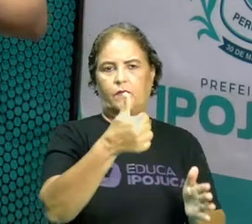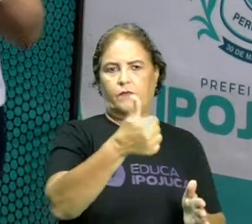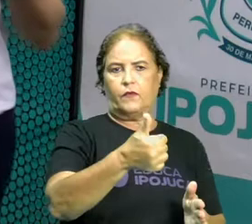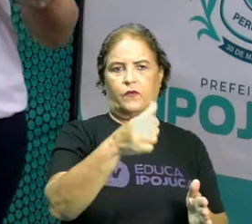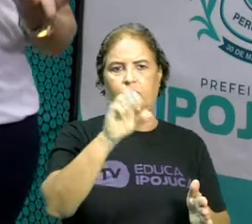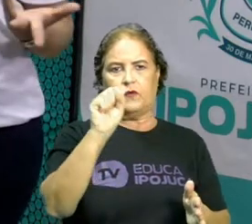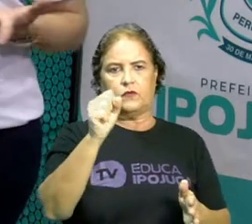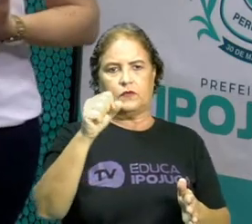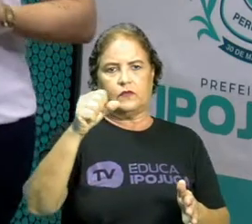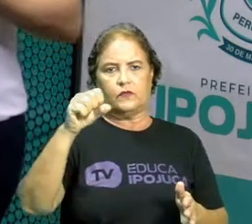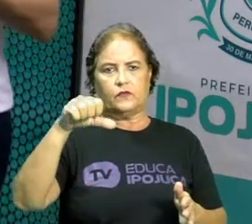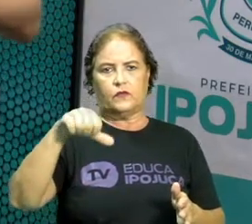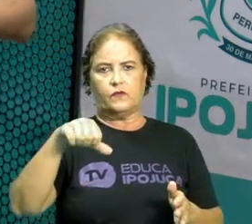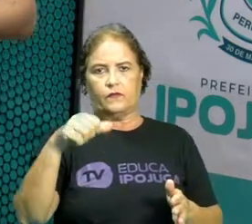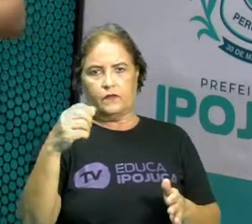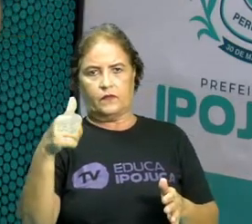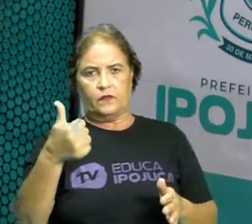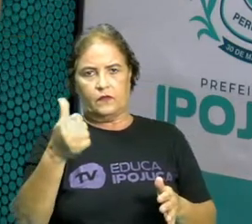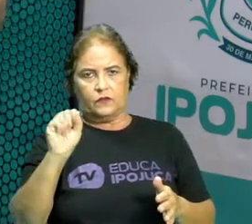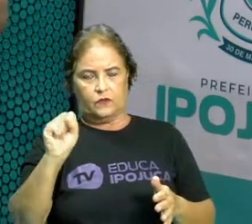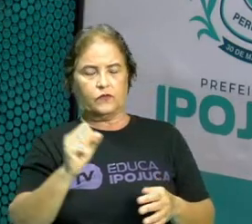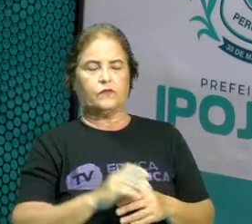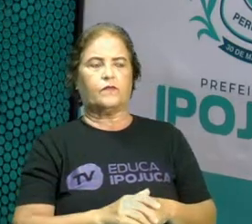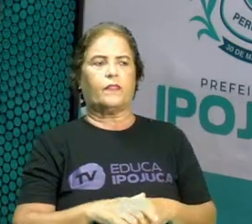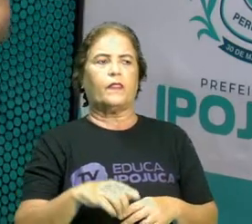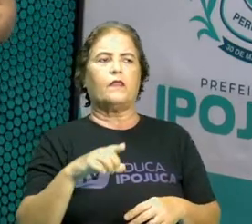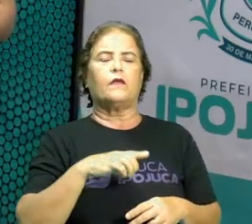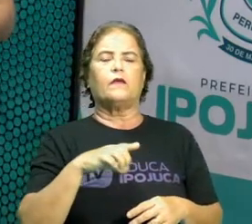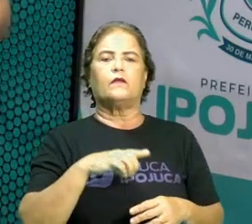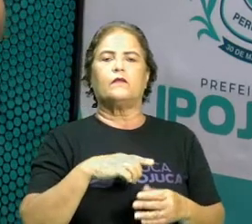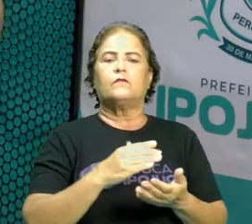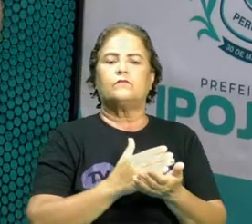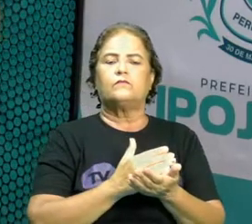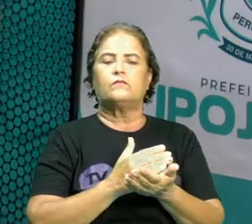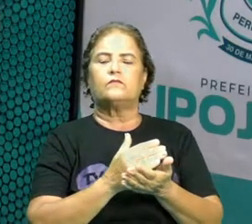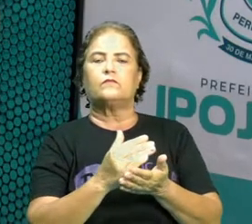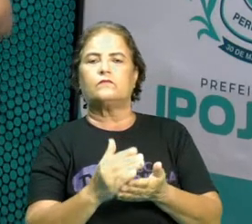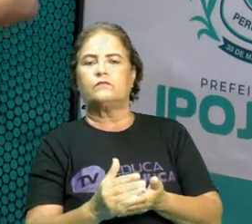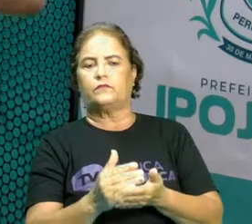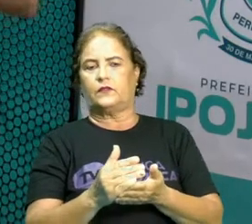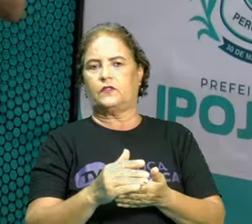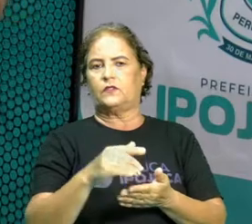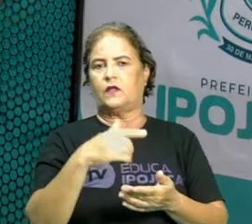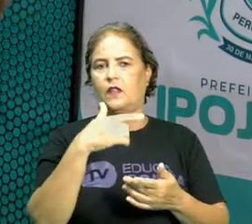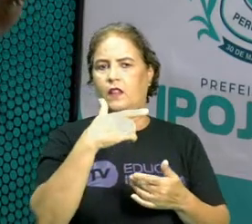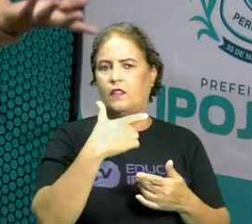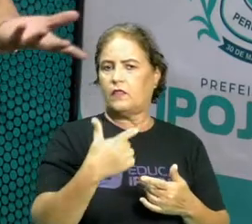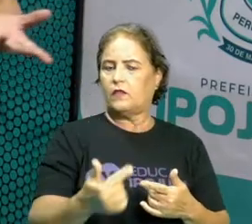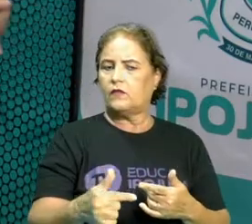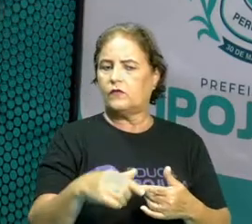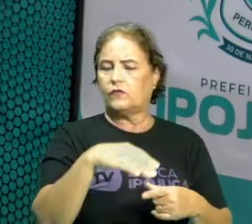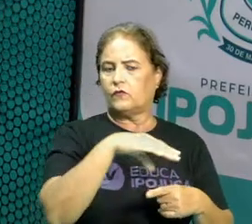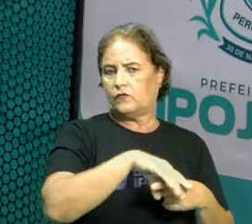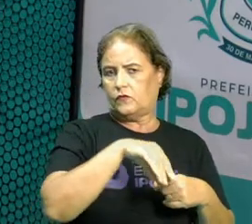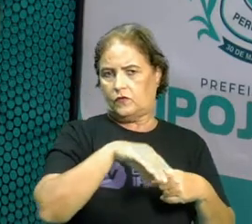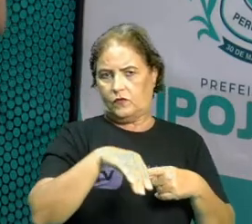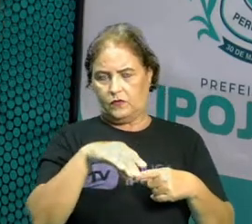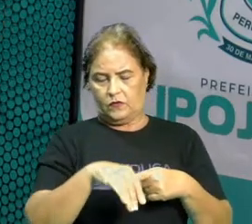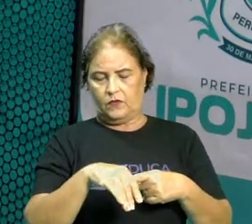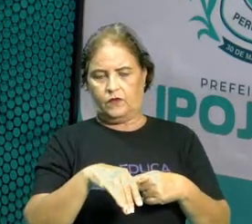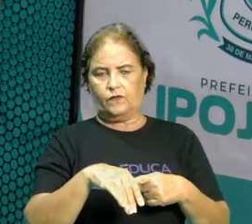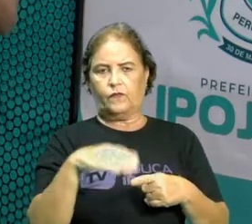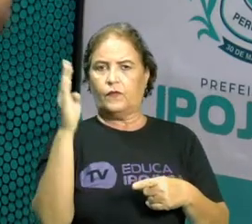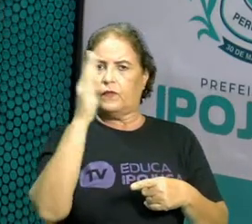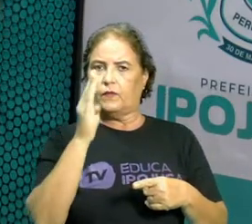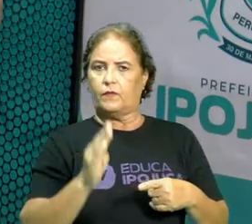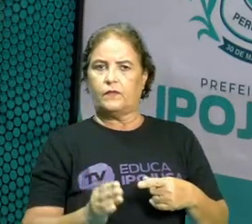Leandro de Barros é tido como o percussor da literatura de Cordel no Brasil, o pai da literatura de Cordel no Brasil.